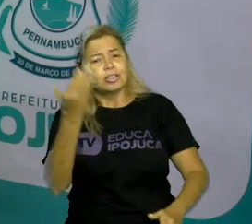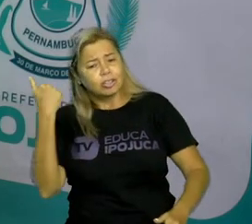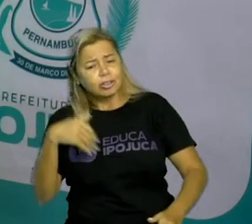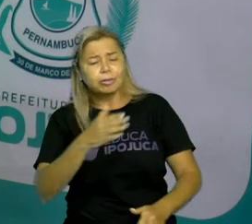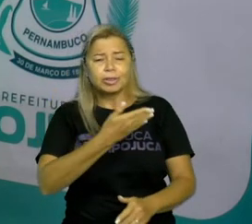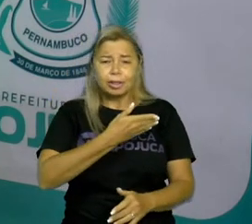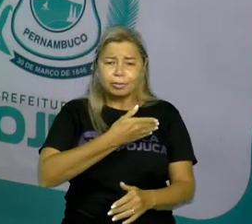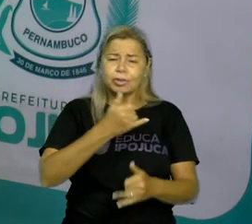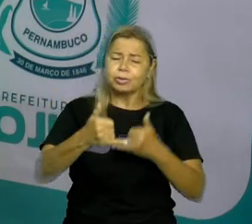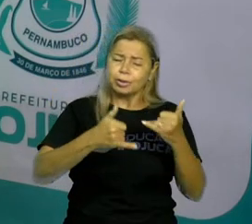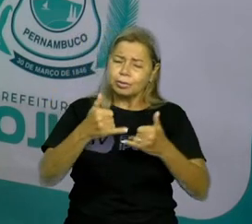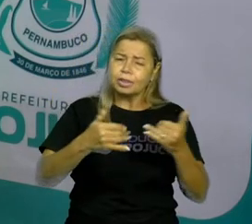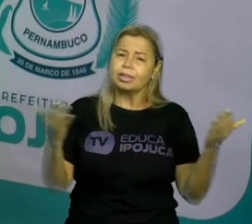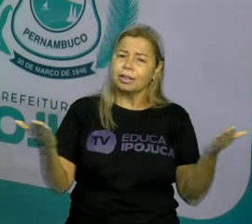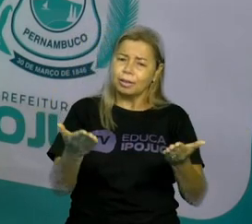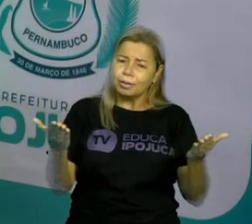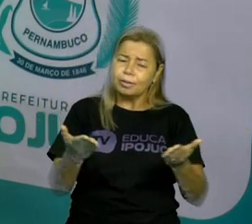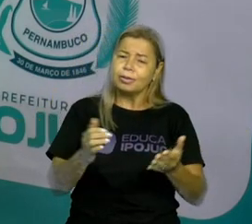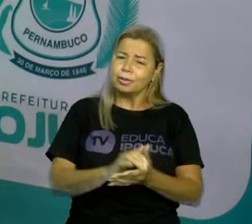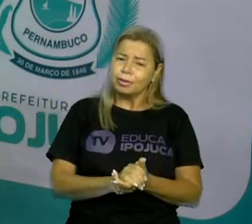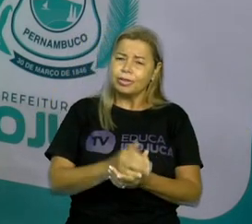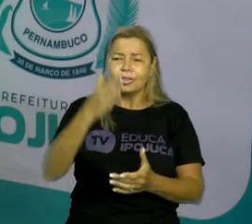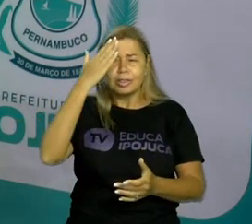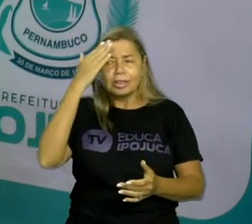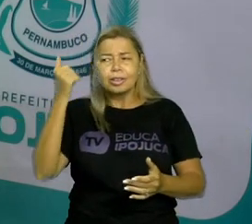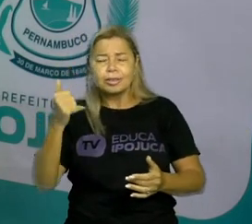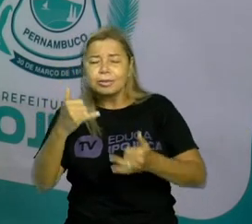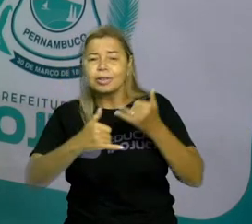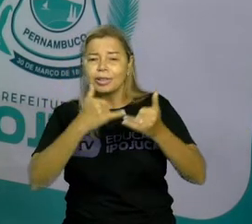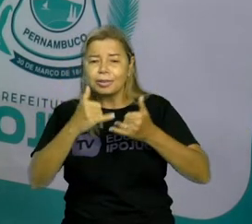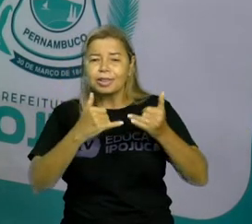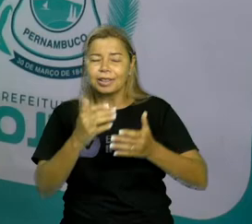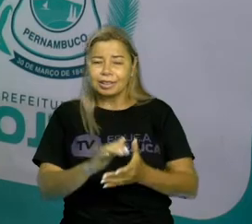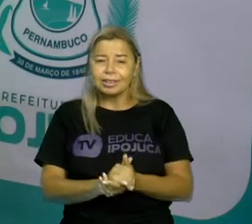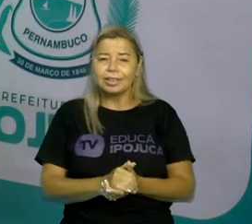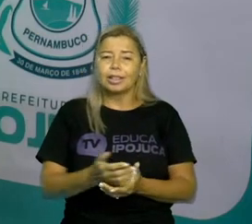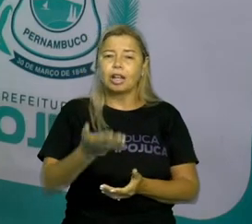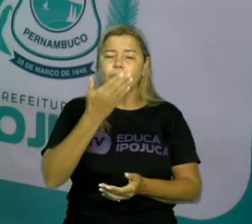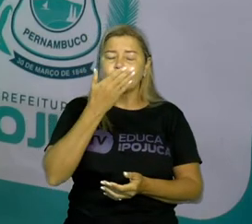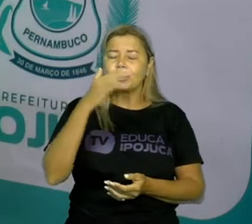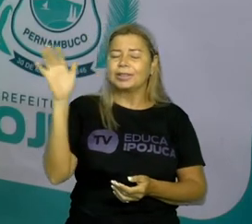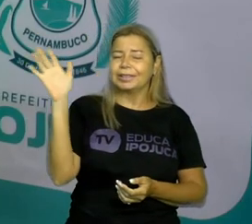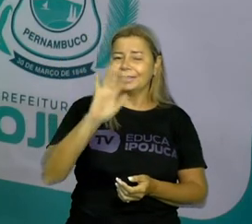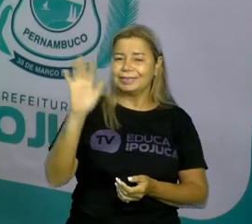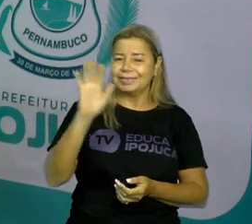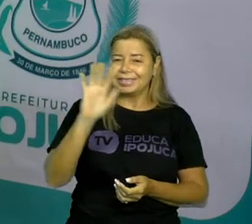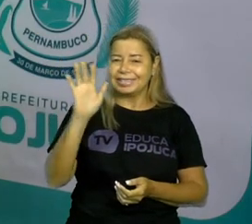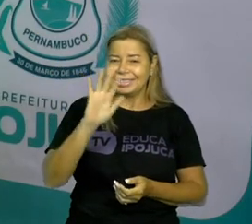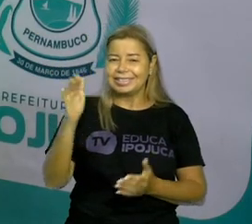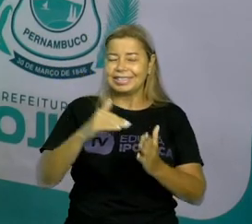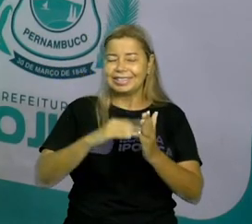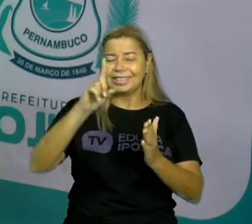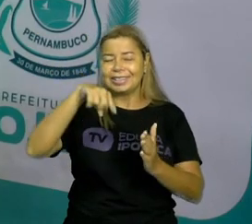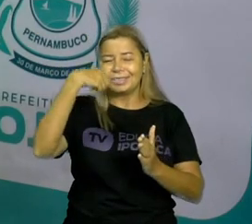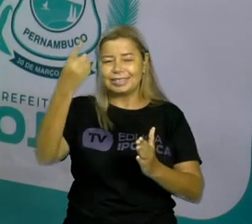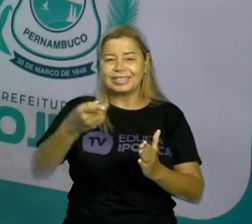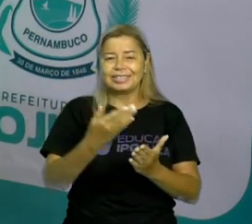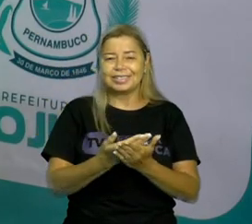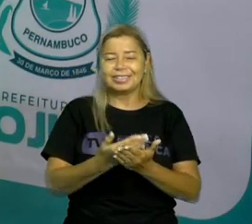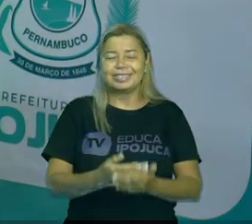hoje. Aproveita que aprendeu. Que se lembrou da brincadeira. Tá certo? Um beijo grande para vocês e até a próxima aula.